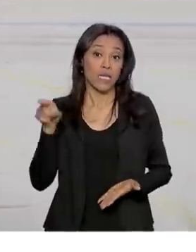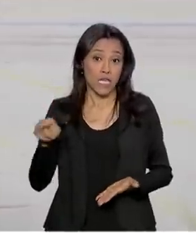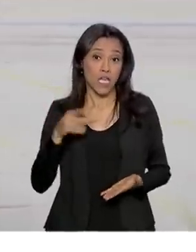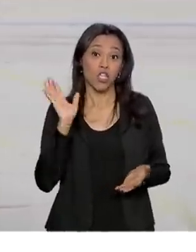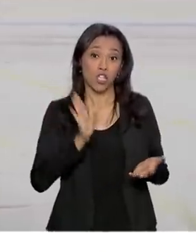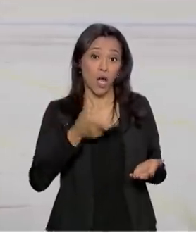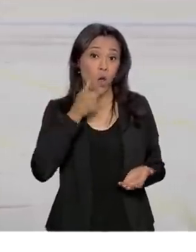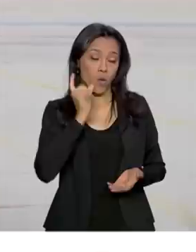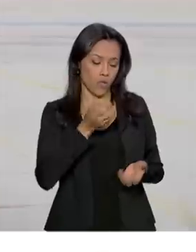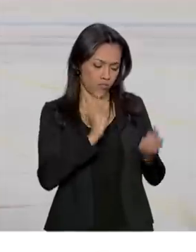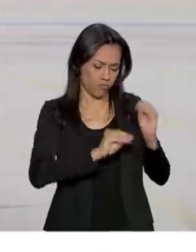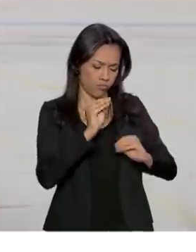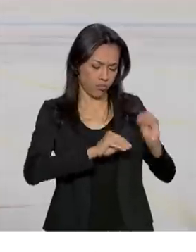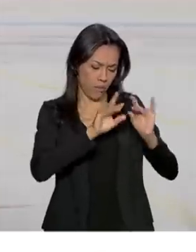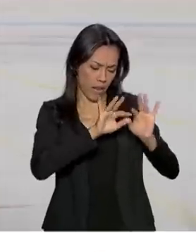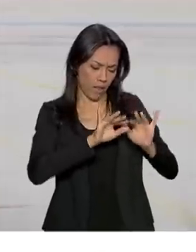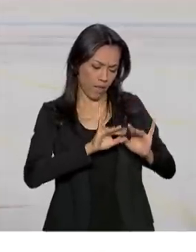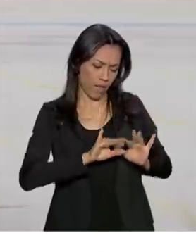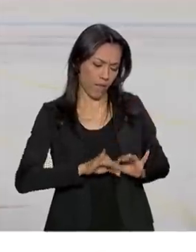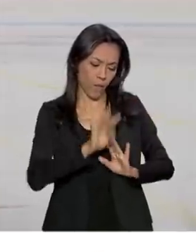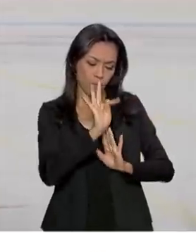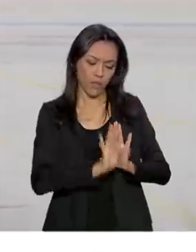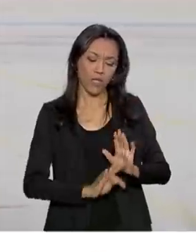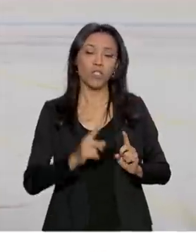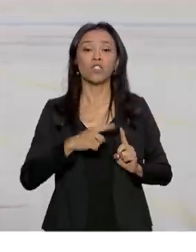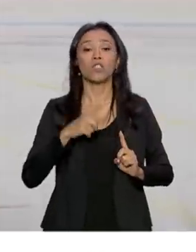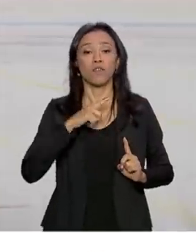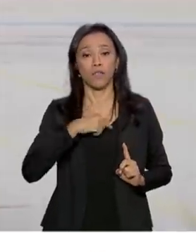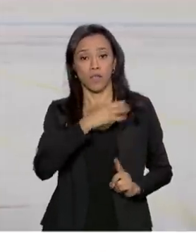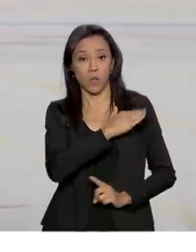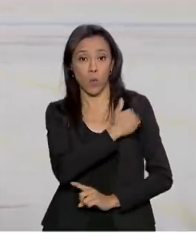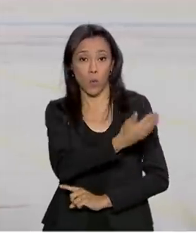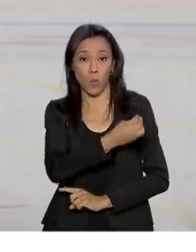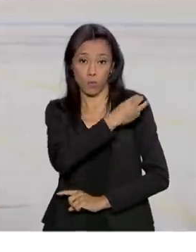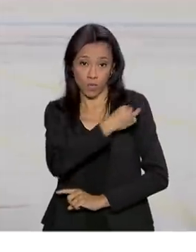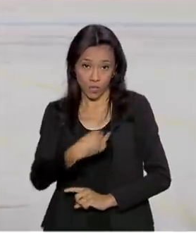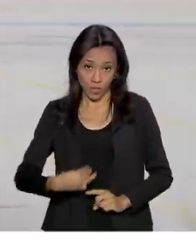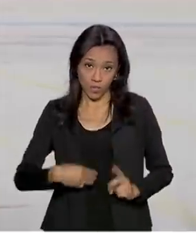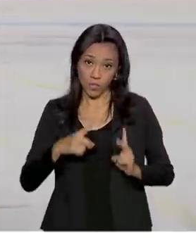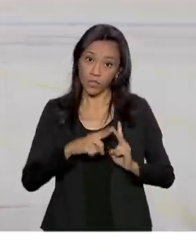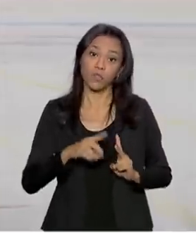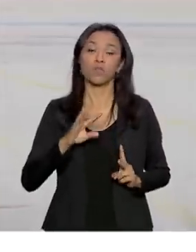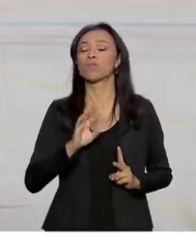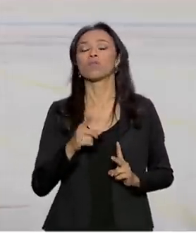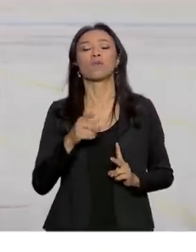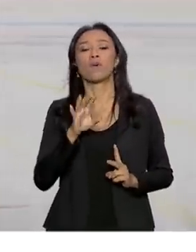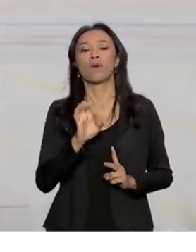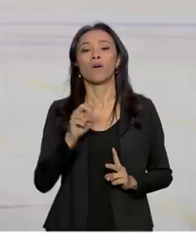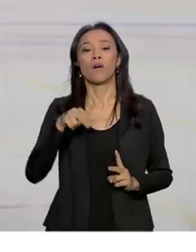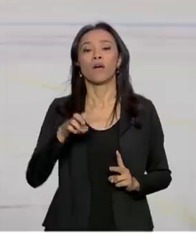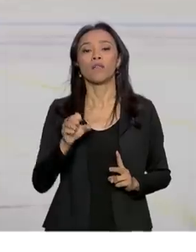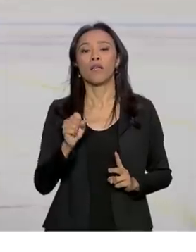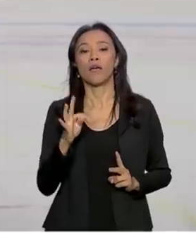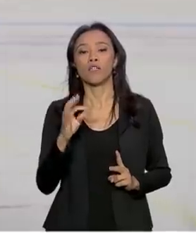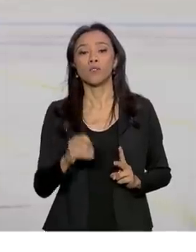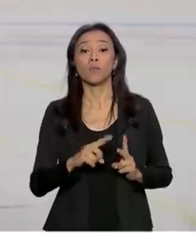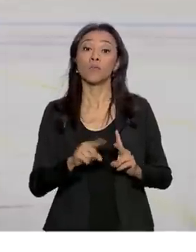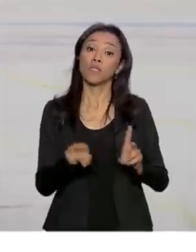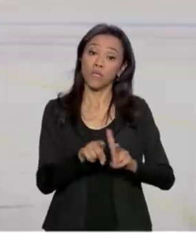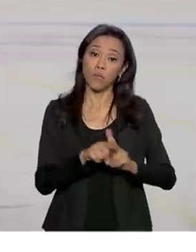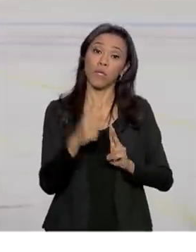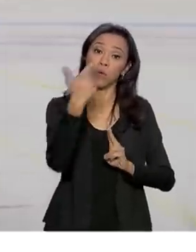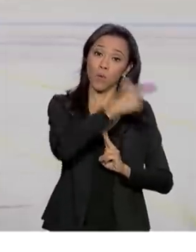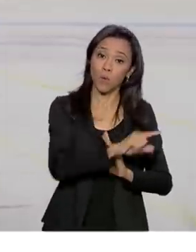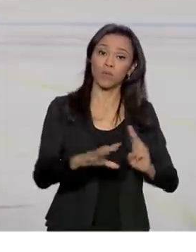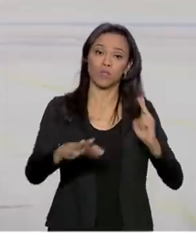vai ler na ONU com os ministros Ernesto Araújo das Relações Exteriores e Augusto Heleno do Gabinete de Segurança Institucional e também com o